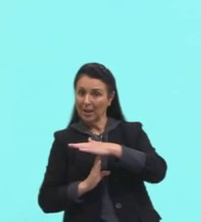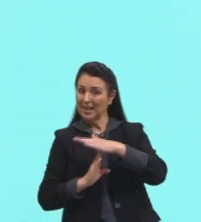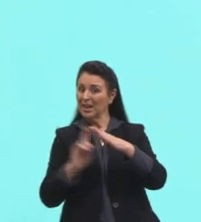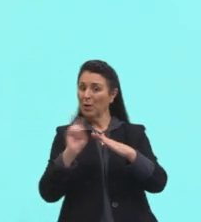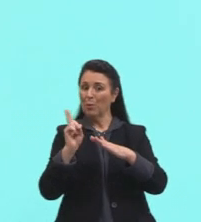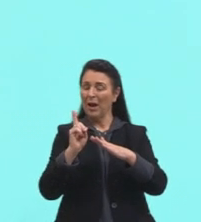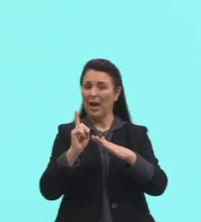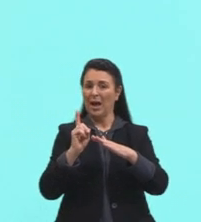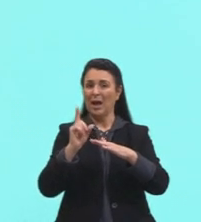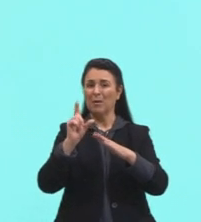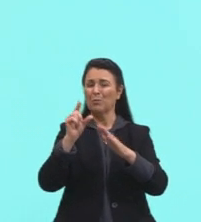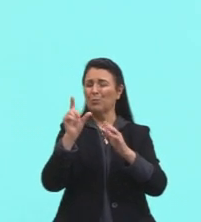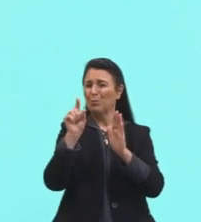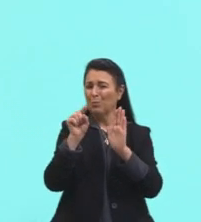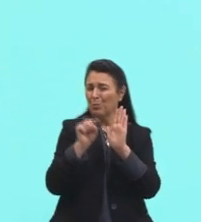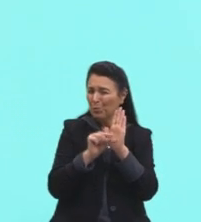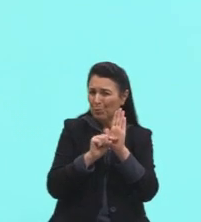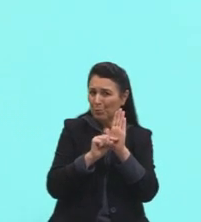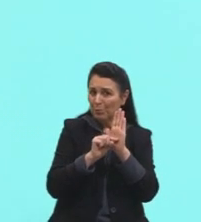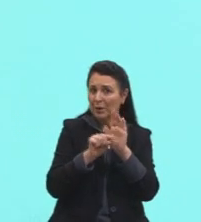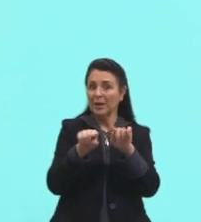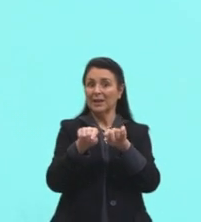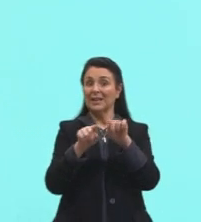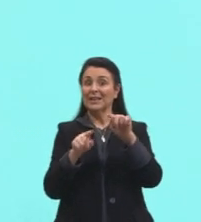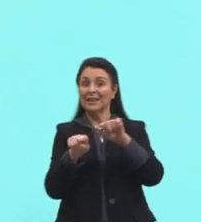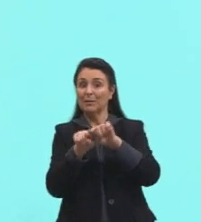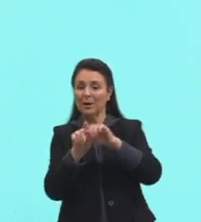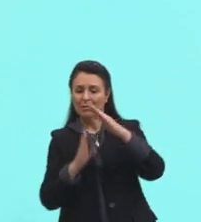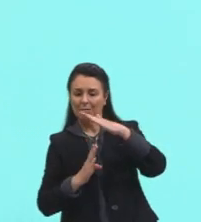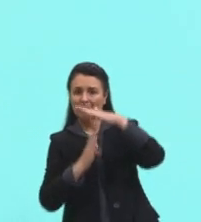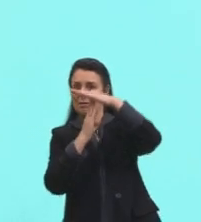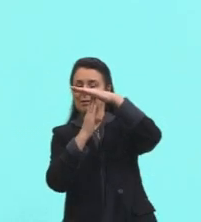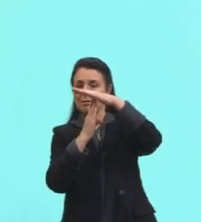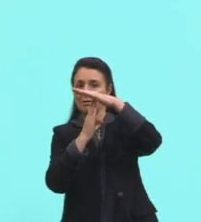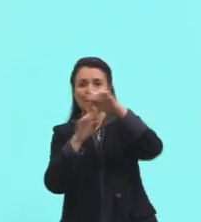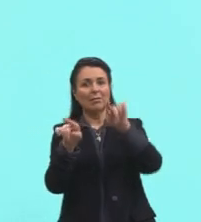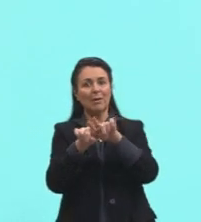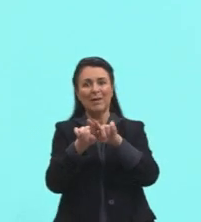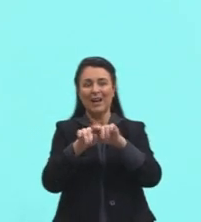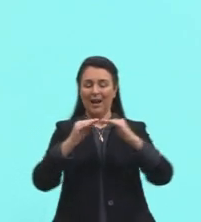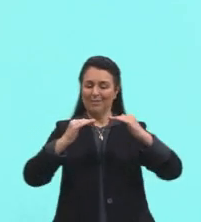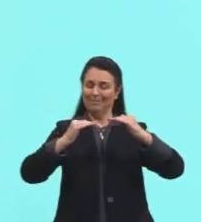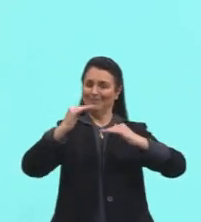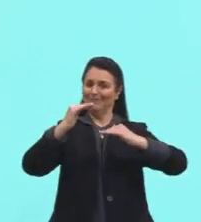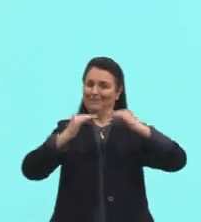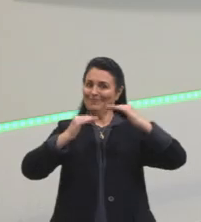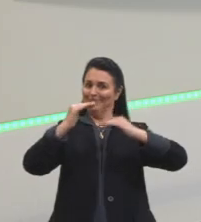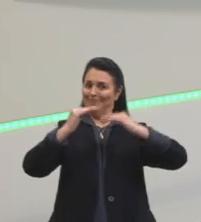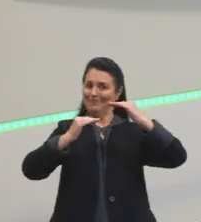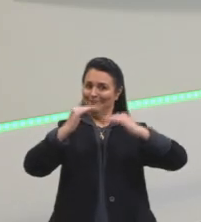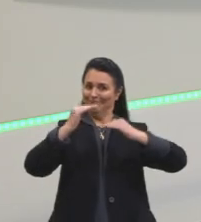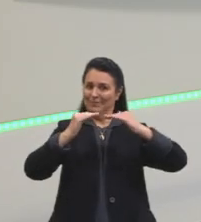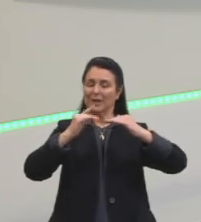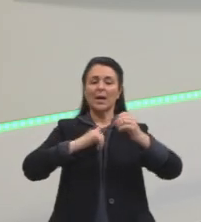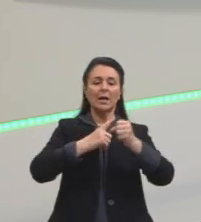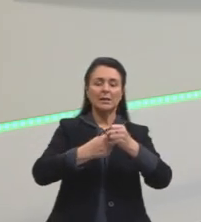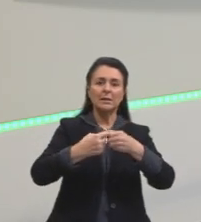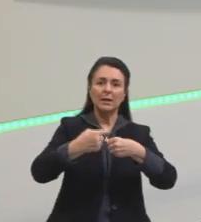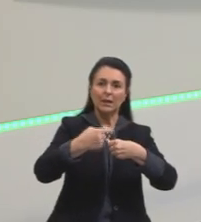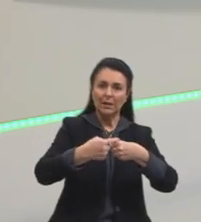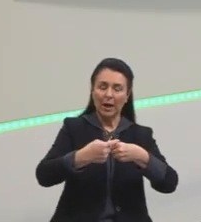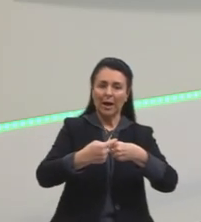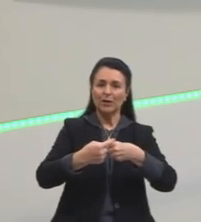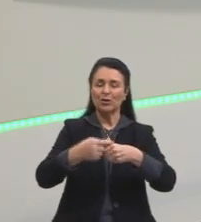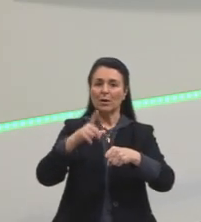temperatura máxima tão alta. Então, tu vai ter aí uma regulação térmica. Já que cidades, por exemplo, que estão mais no interior aí do nosso